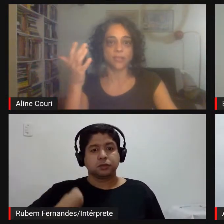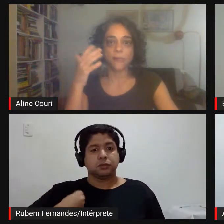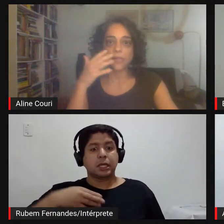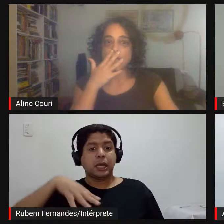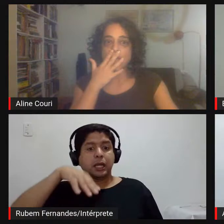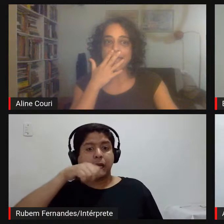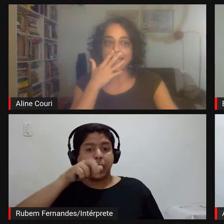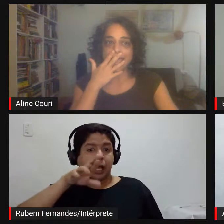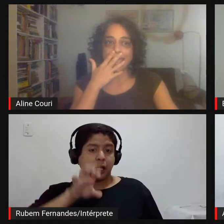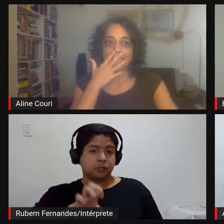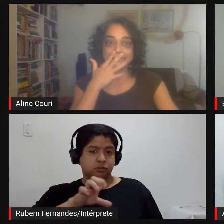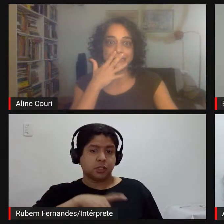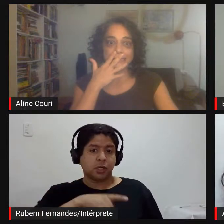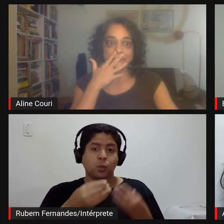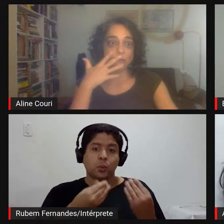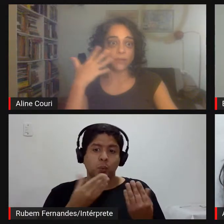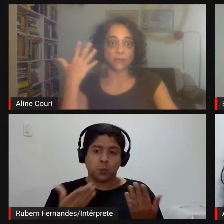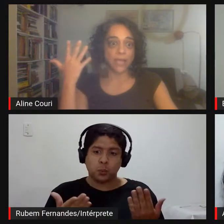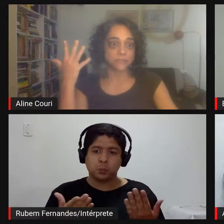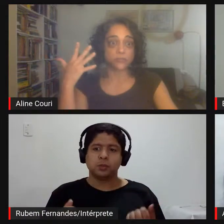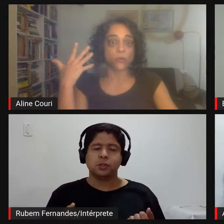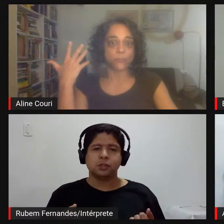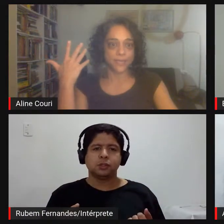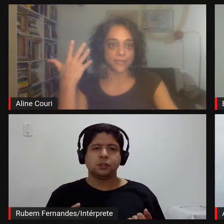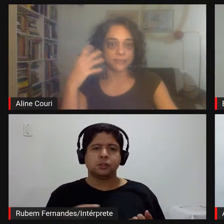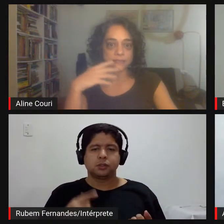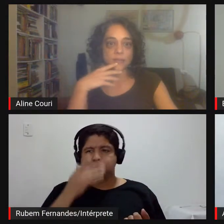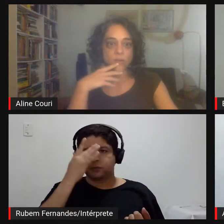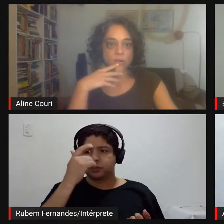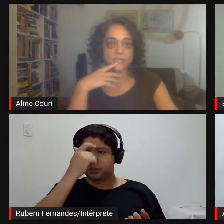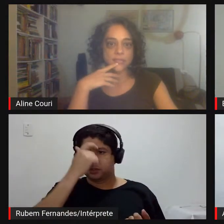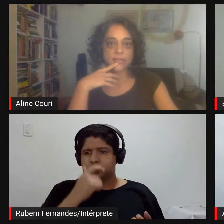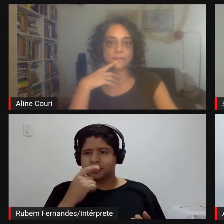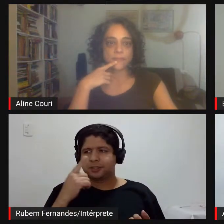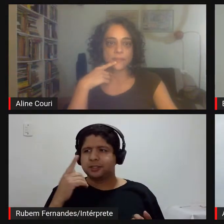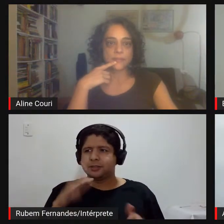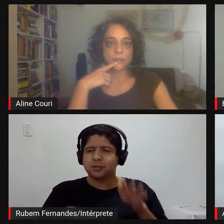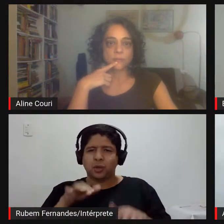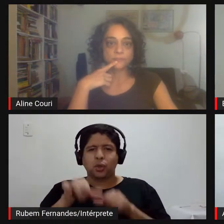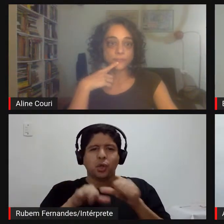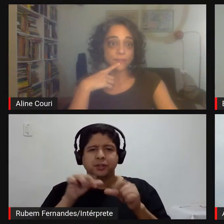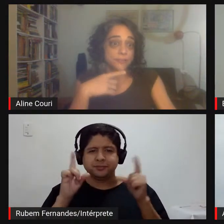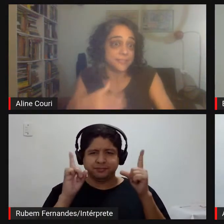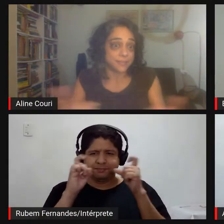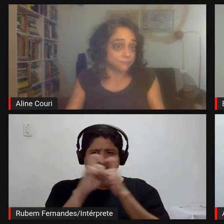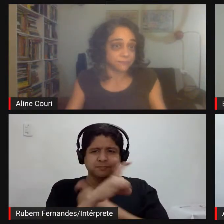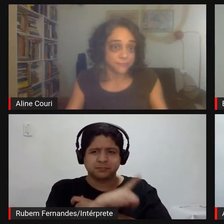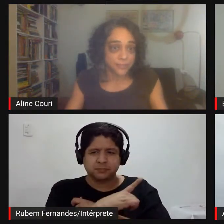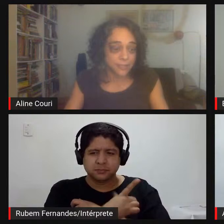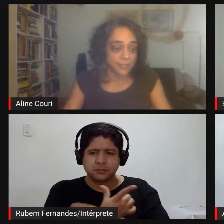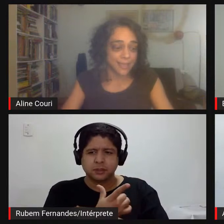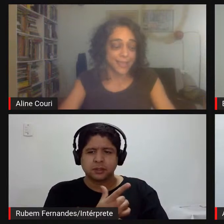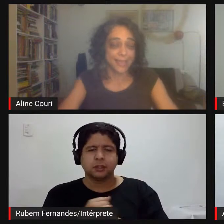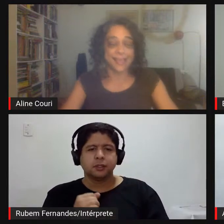porque que a gente o ser humano às vezes complica tanta coisa né então você